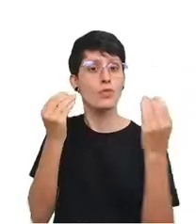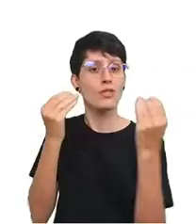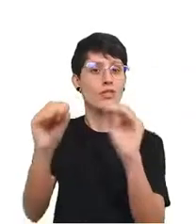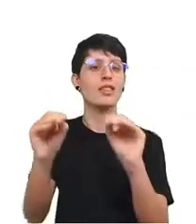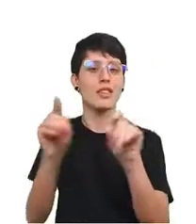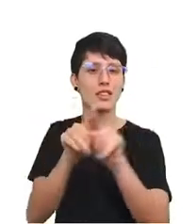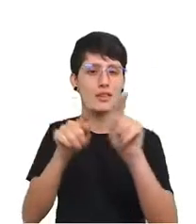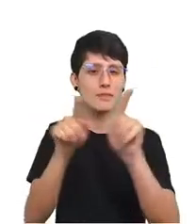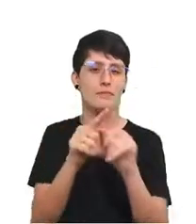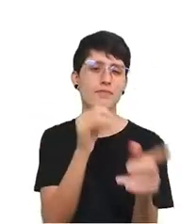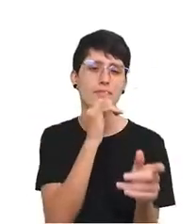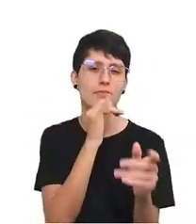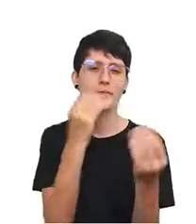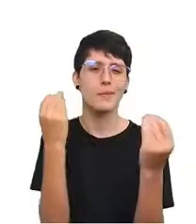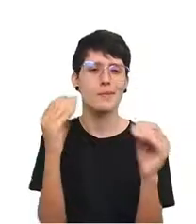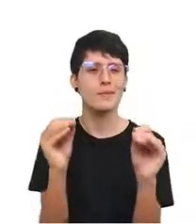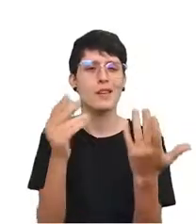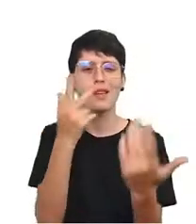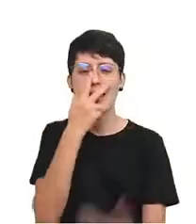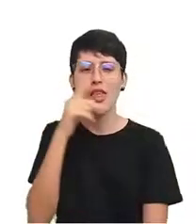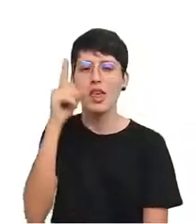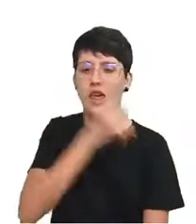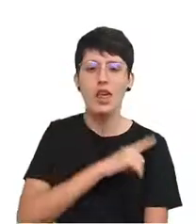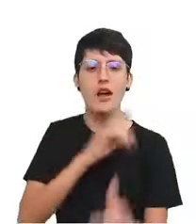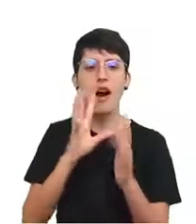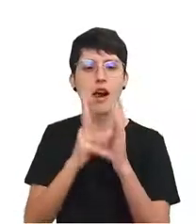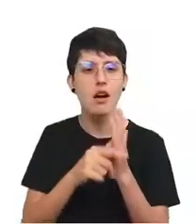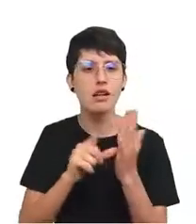digamos assim, fraude nas empresas,